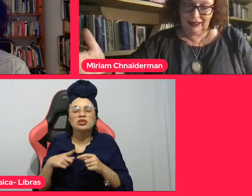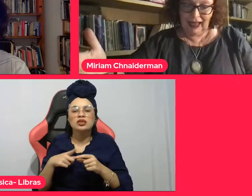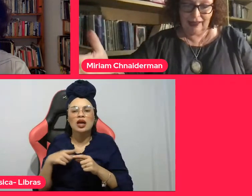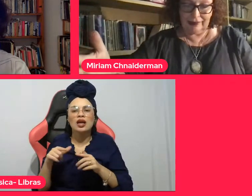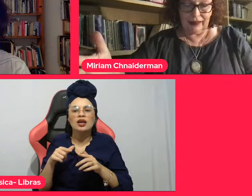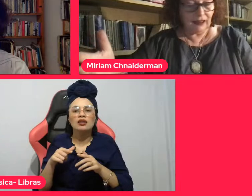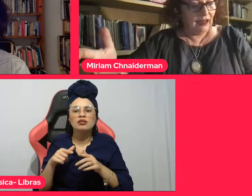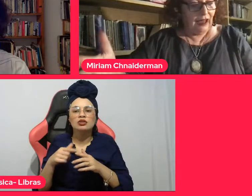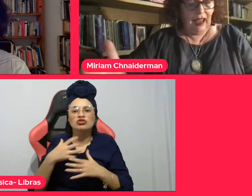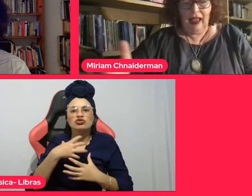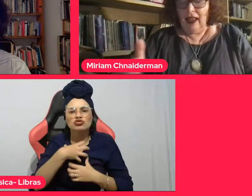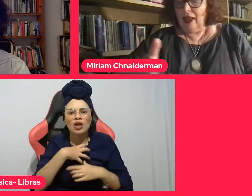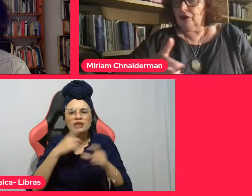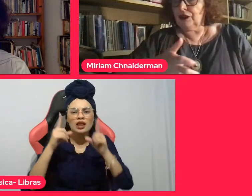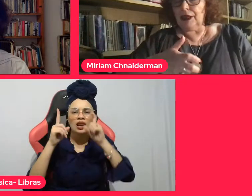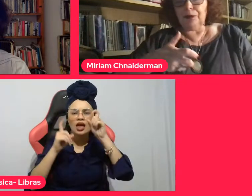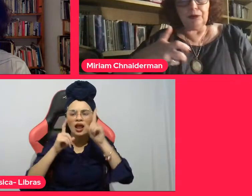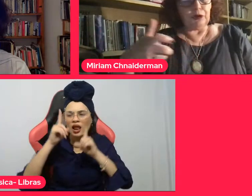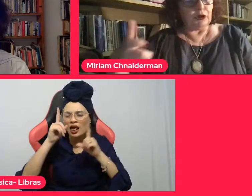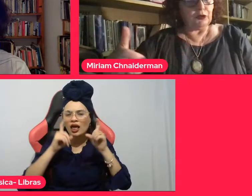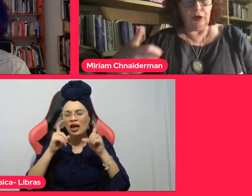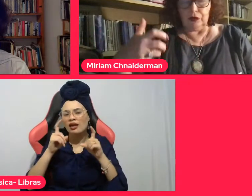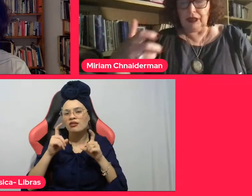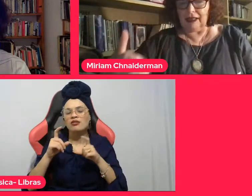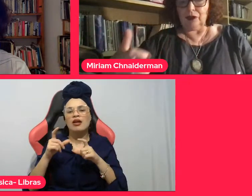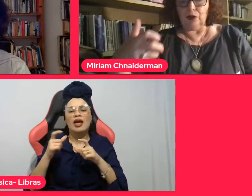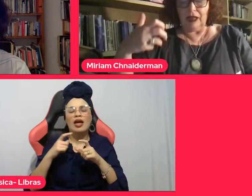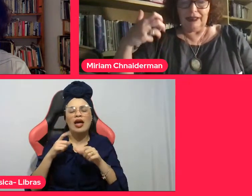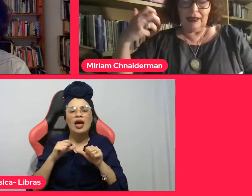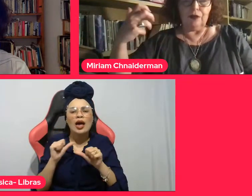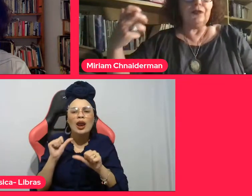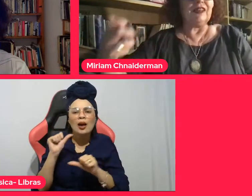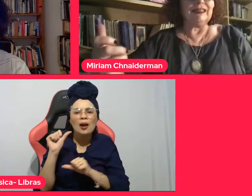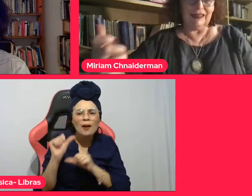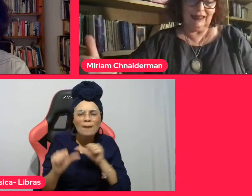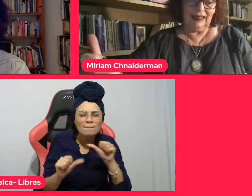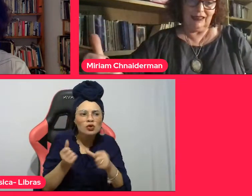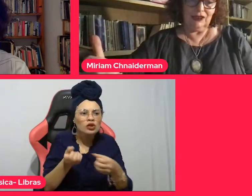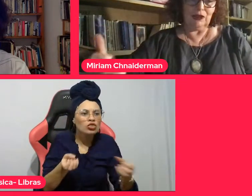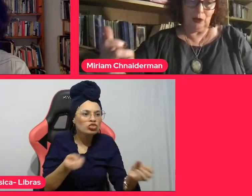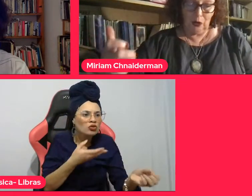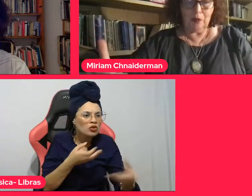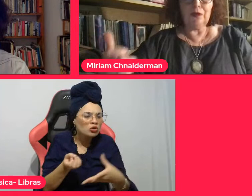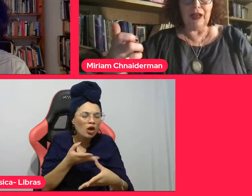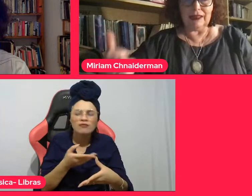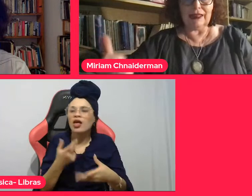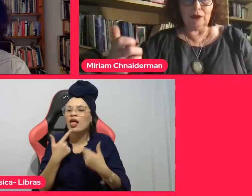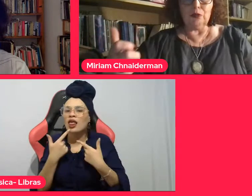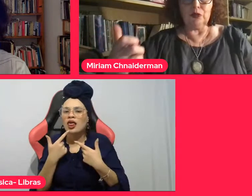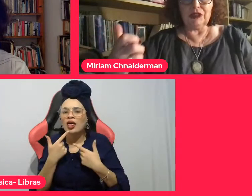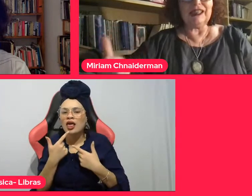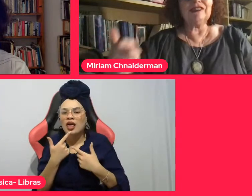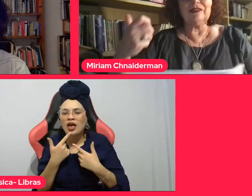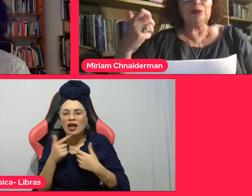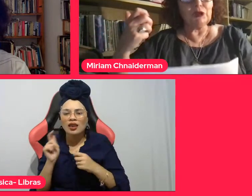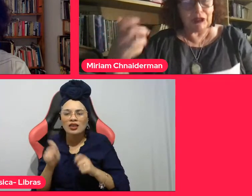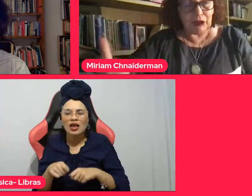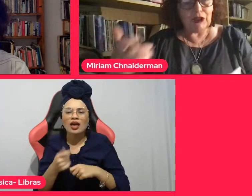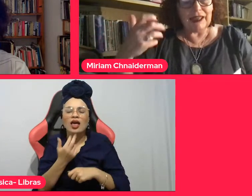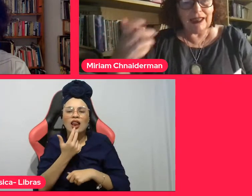reinventada. É o tempo todo o contato com a não fixidez. Como fazer um